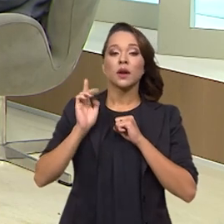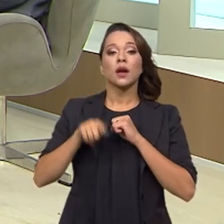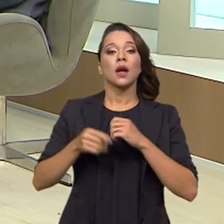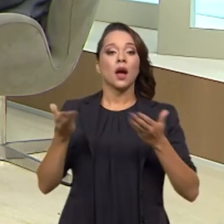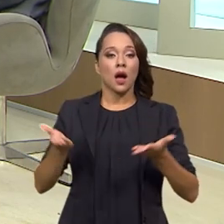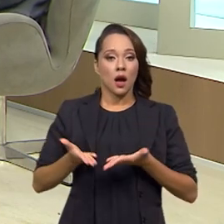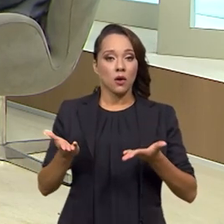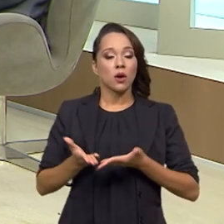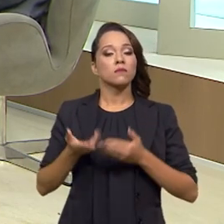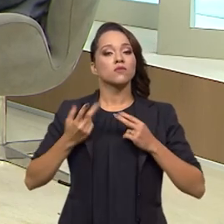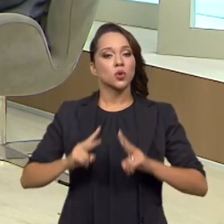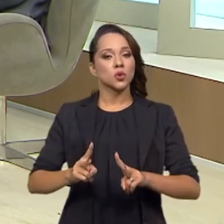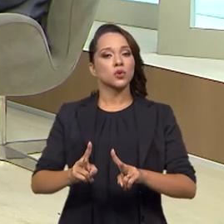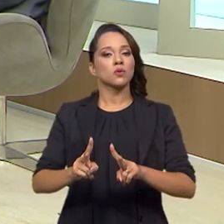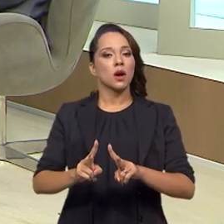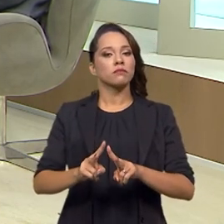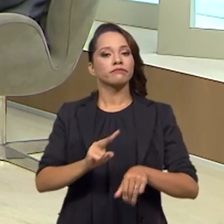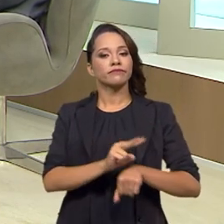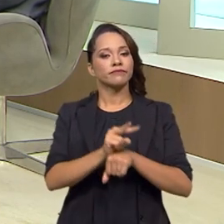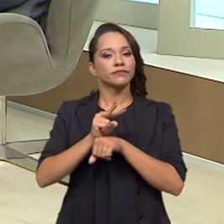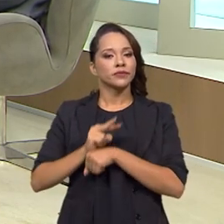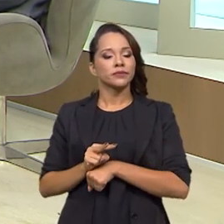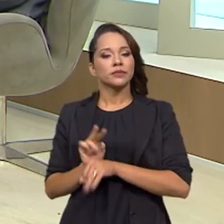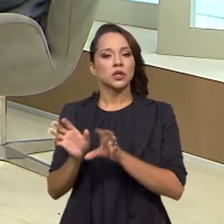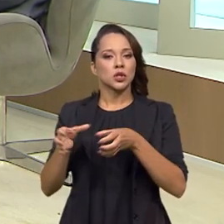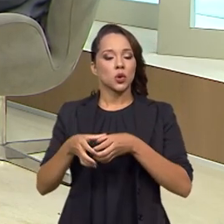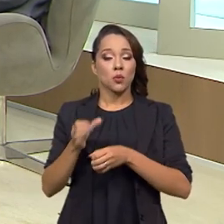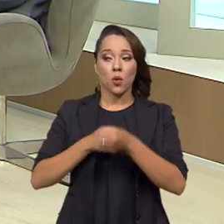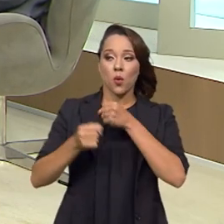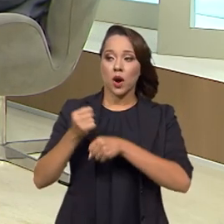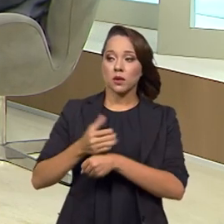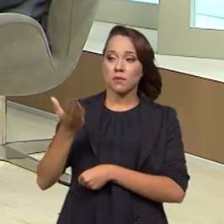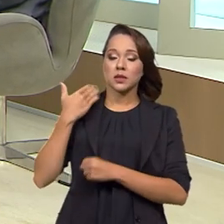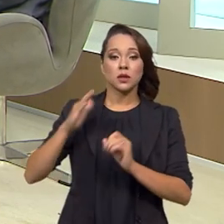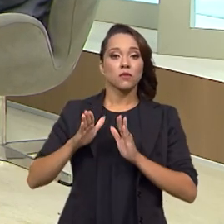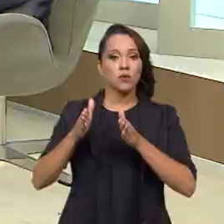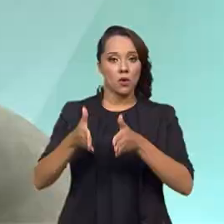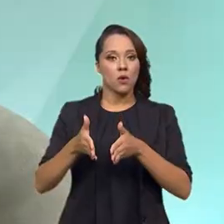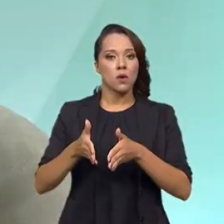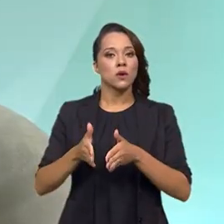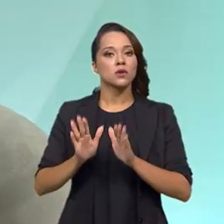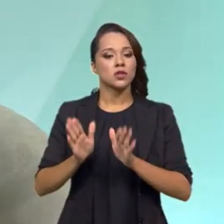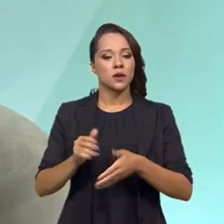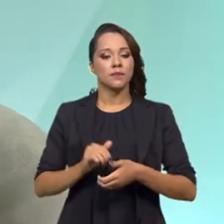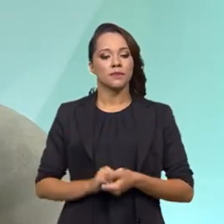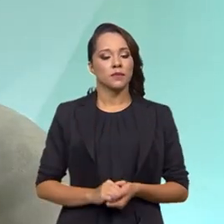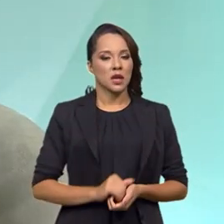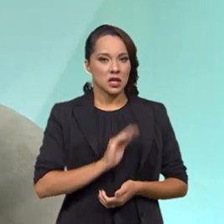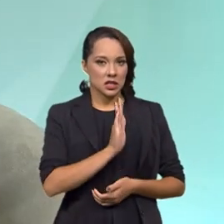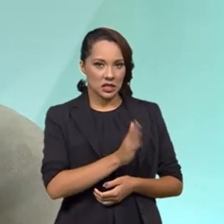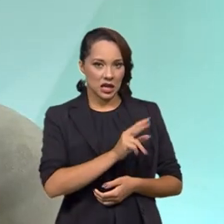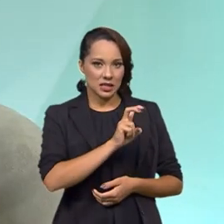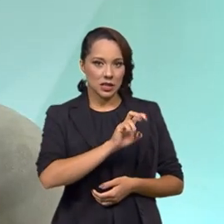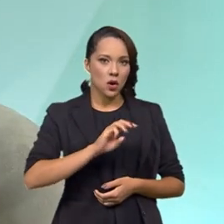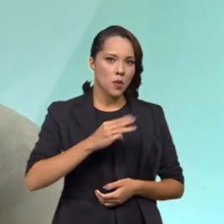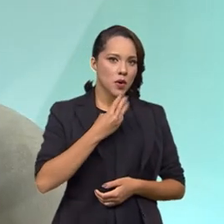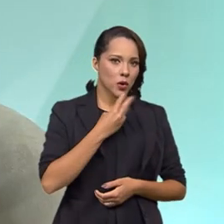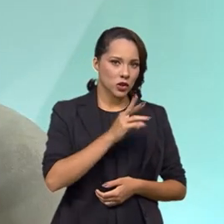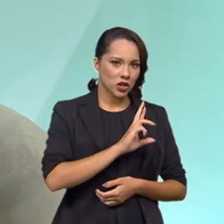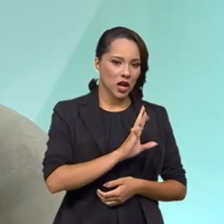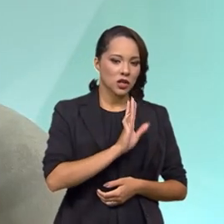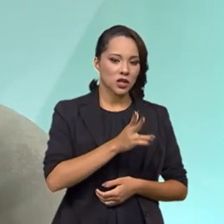agora de continuar financiando essas entidades. No ano passado voltamos a financiar. Já foram 5 milhões de reais